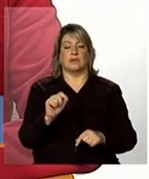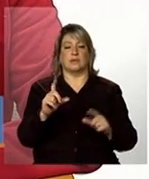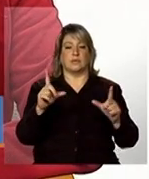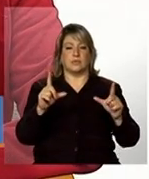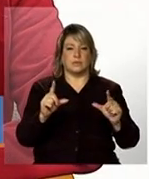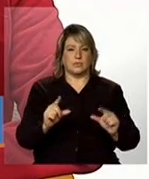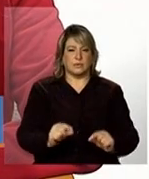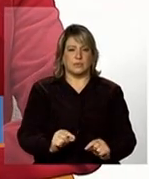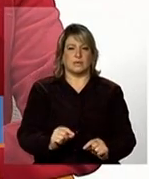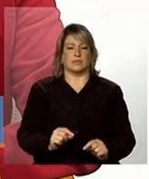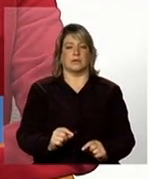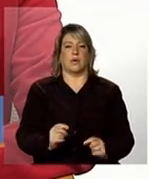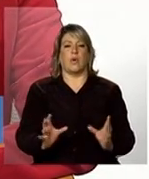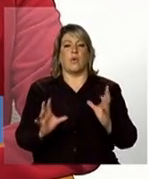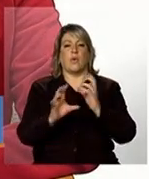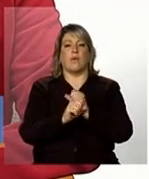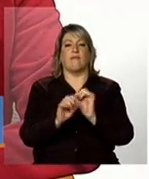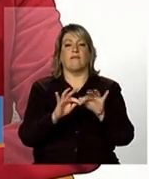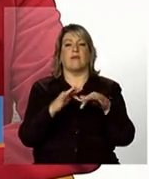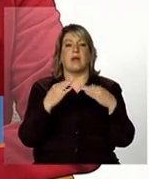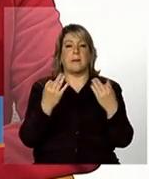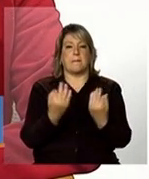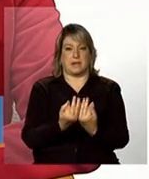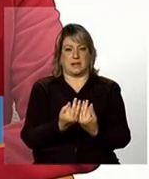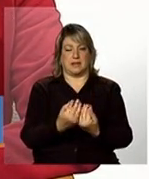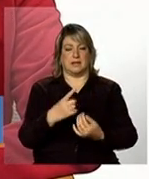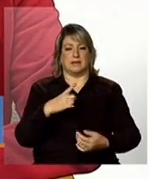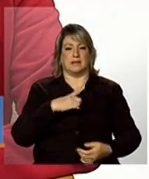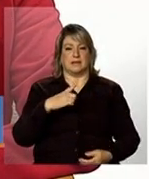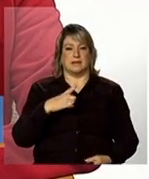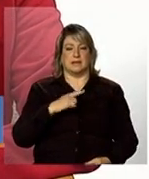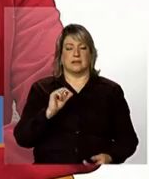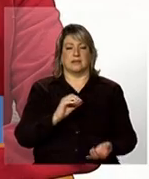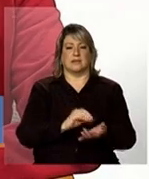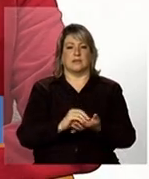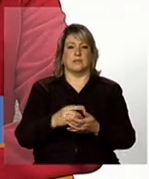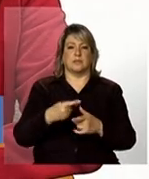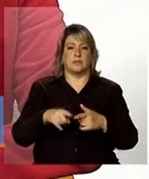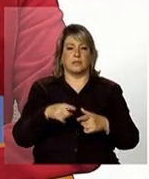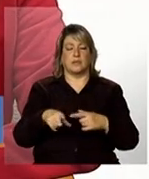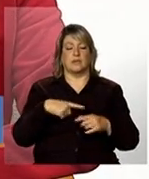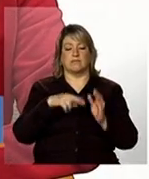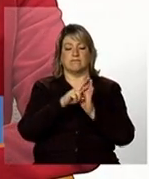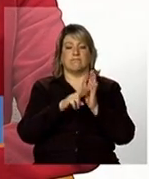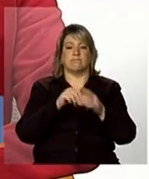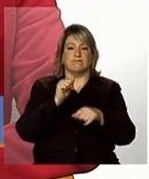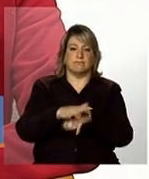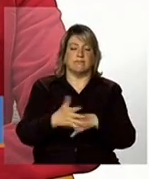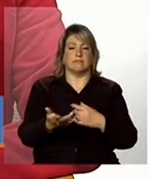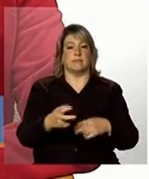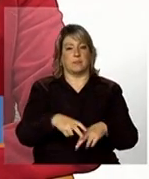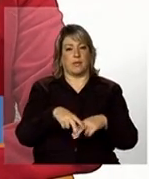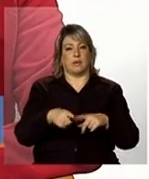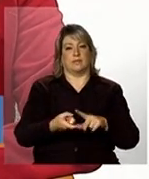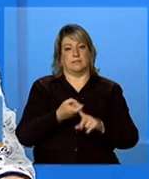de famílias que ficam com insegurança de renda por conta do descumprimento de condicionalidade especialmente na fase de suspensão Juliana e